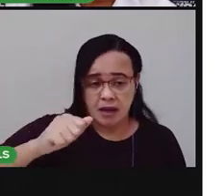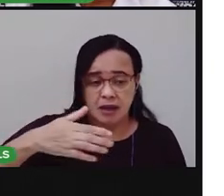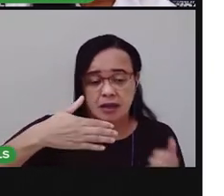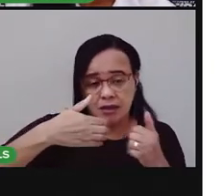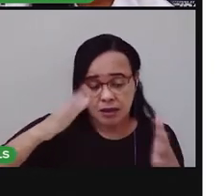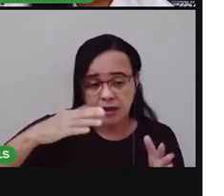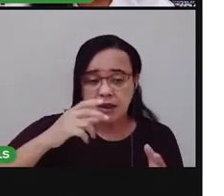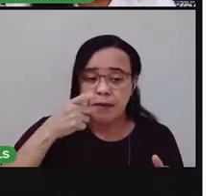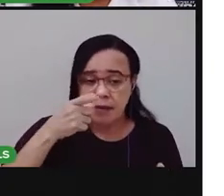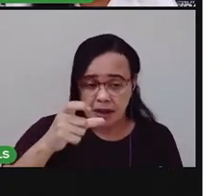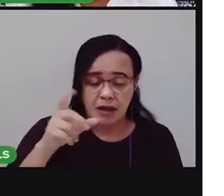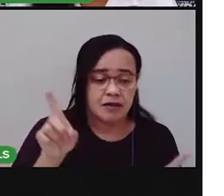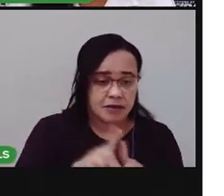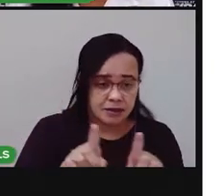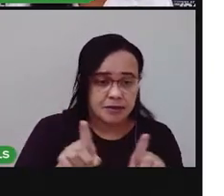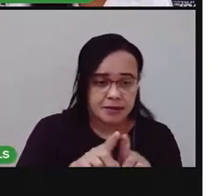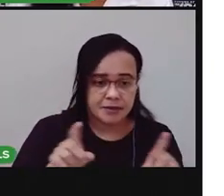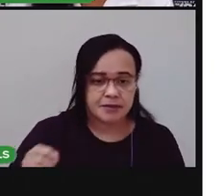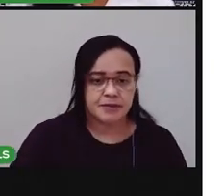patinho.